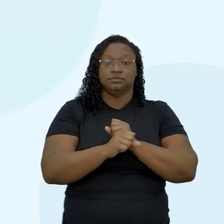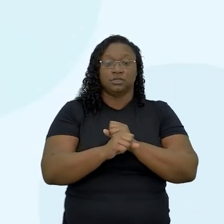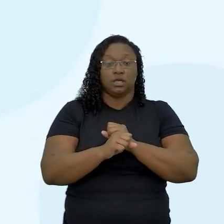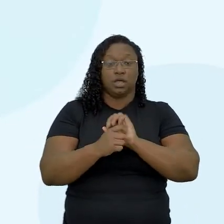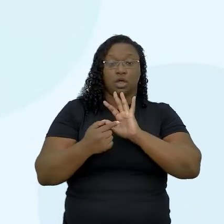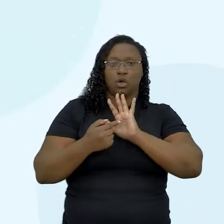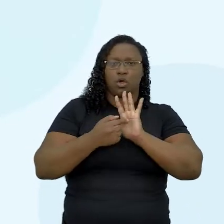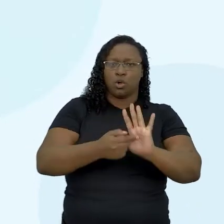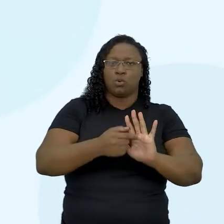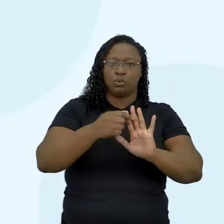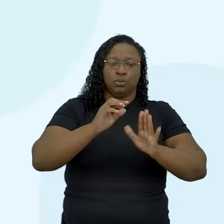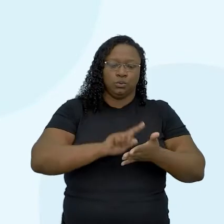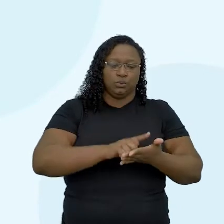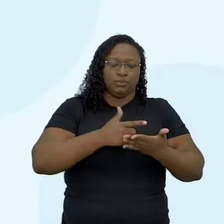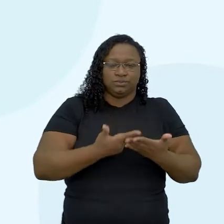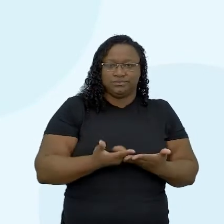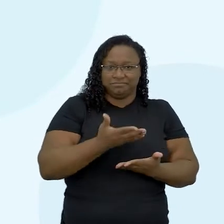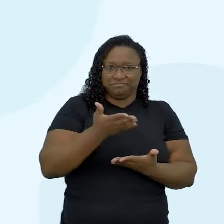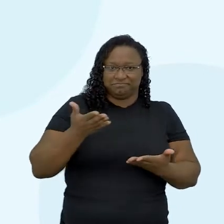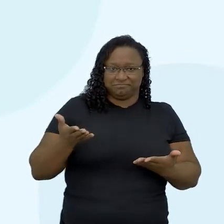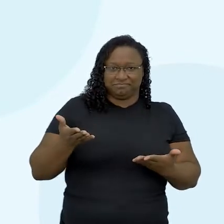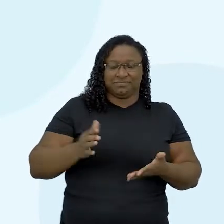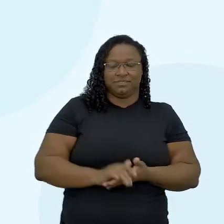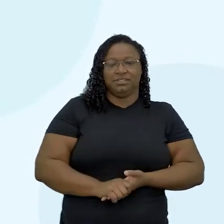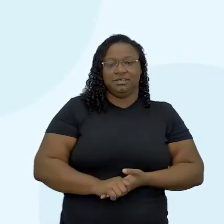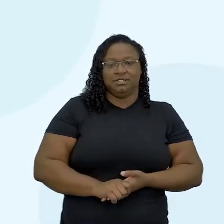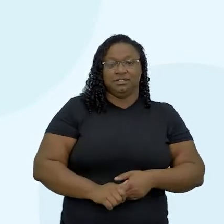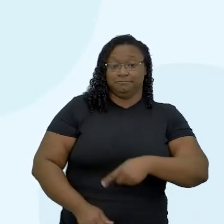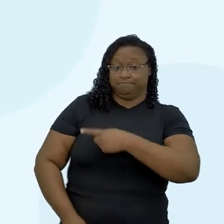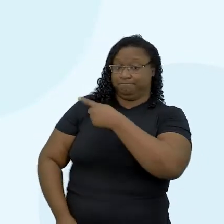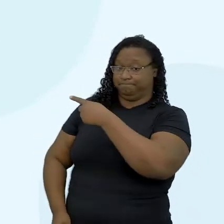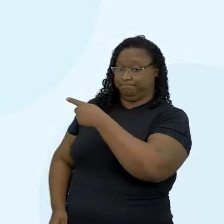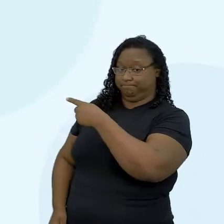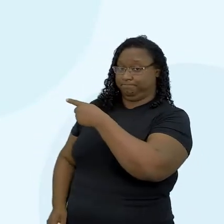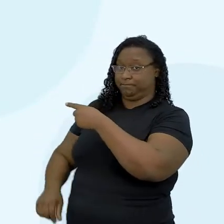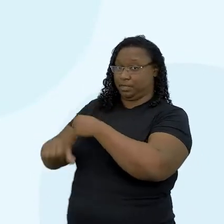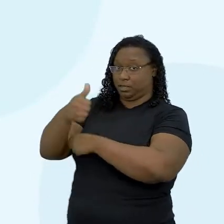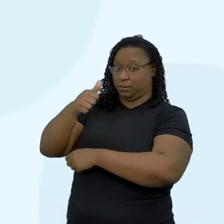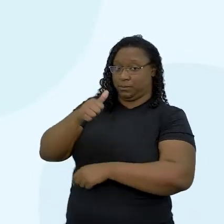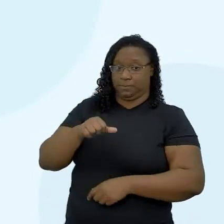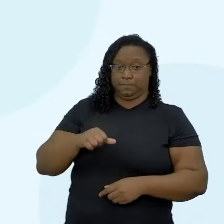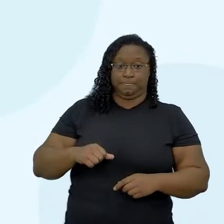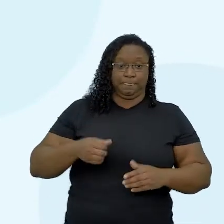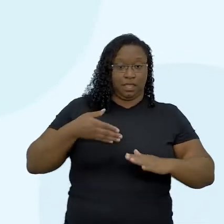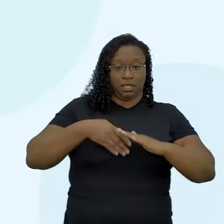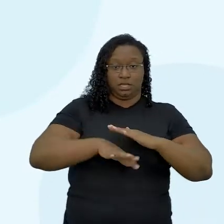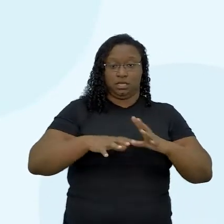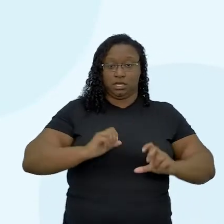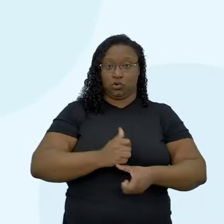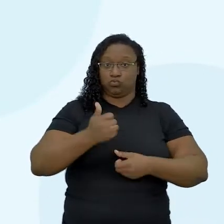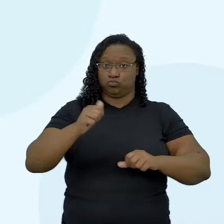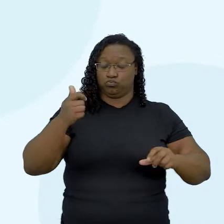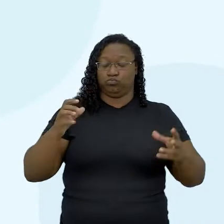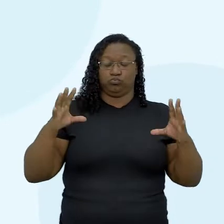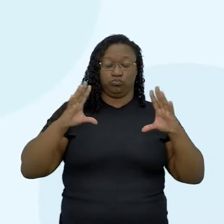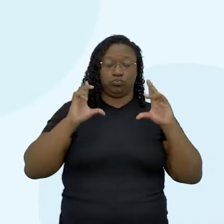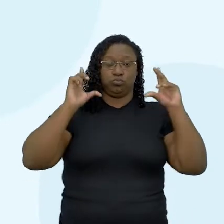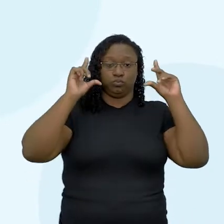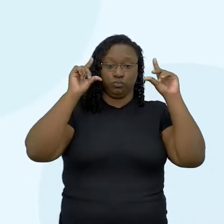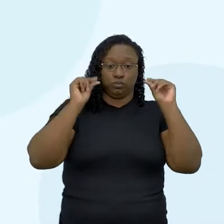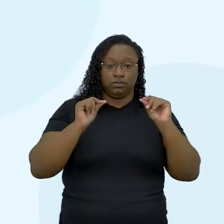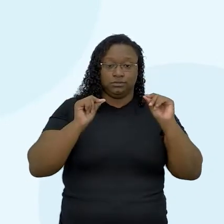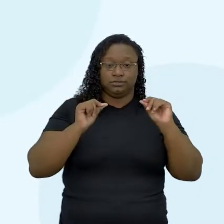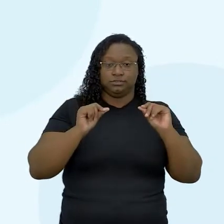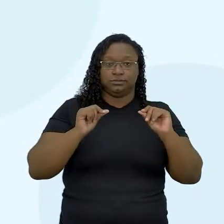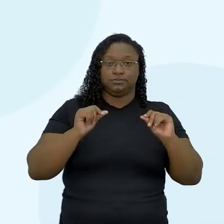publicados dele para vocês, né, a gente tem o Sair da Grande Noite, do ano de 2010. A gente tem a